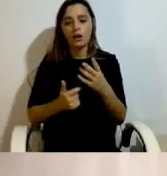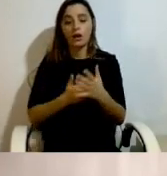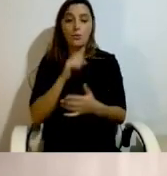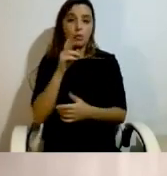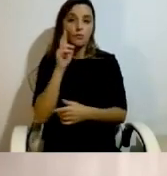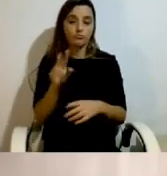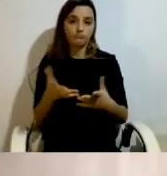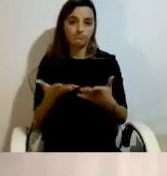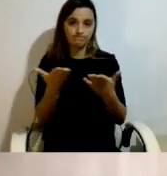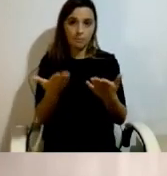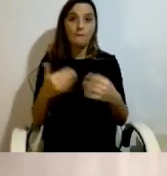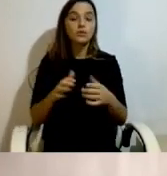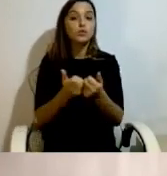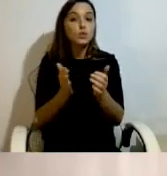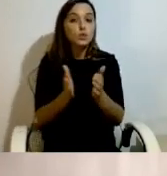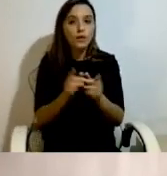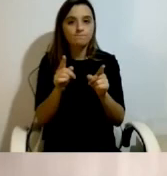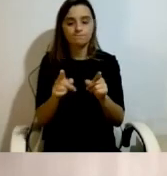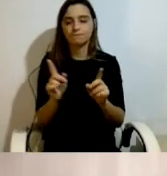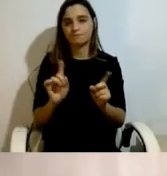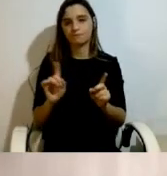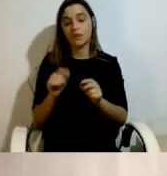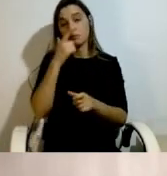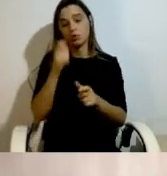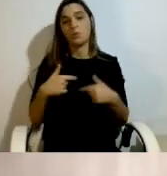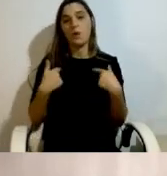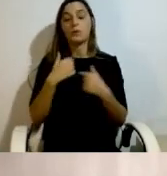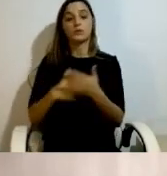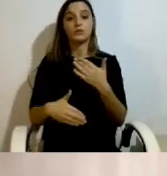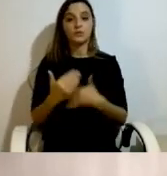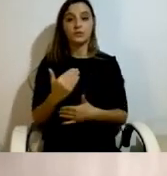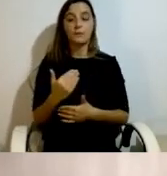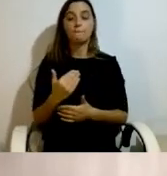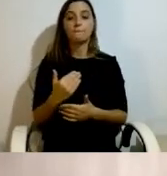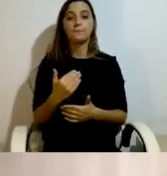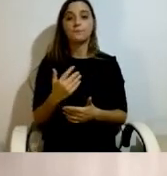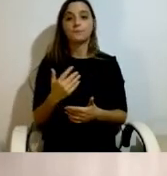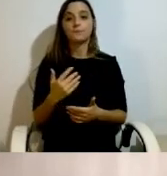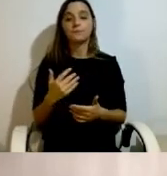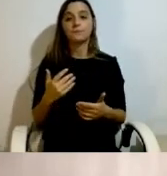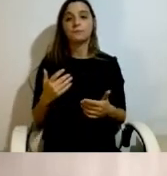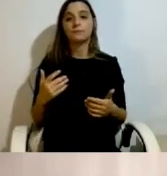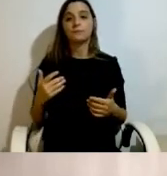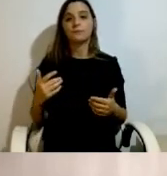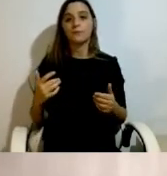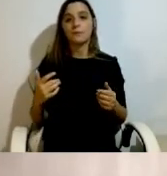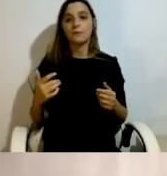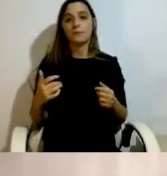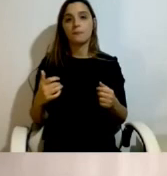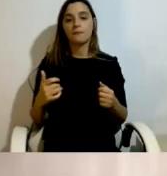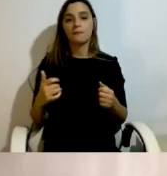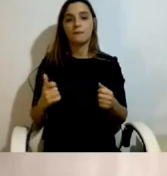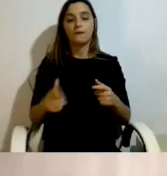não estão todas aqui. As próprias pessoas com deficiência, para a sua vida